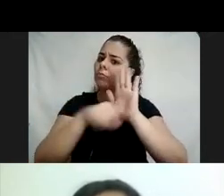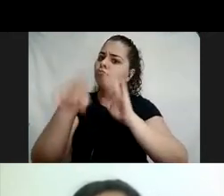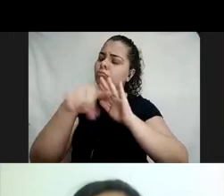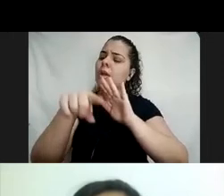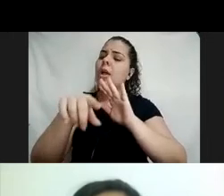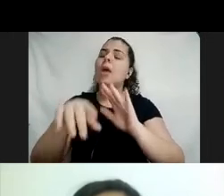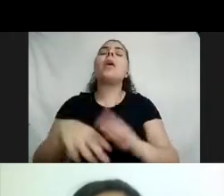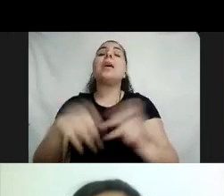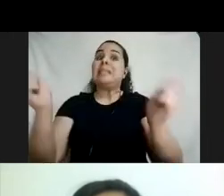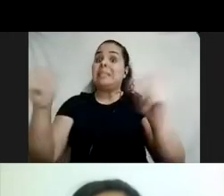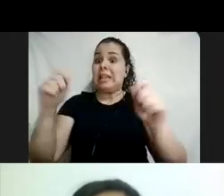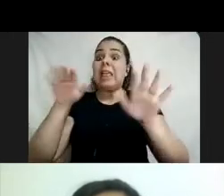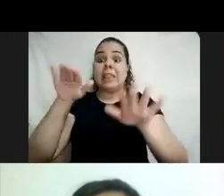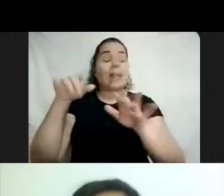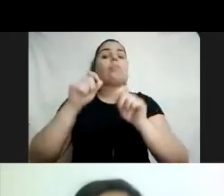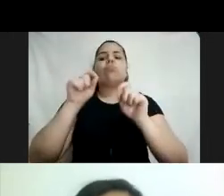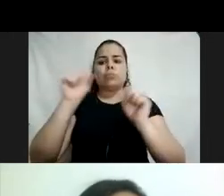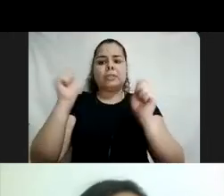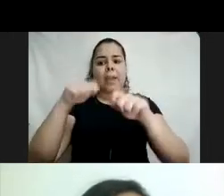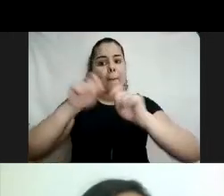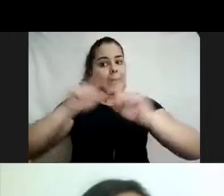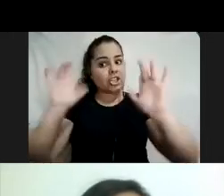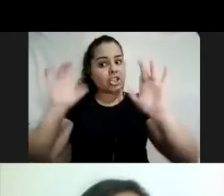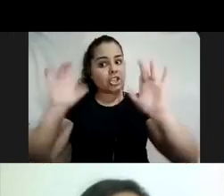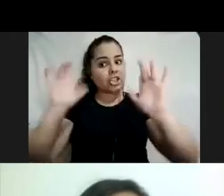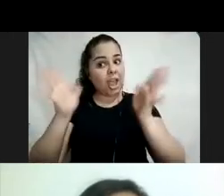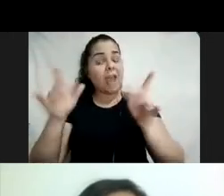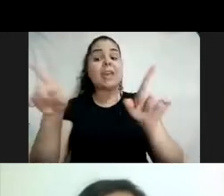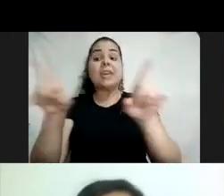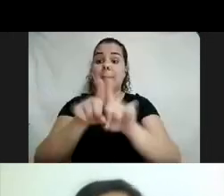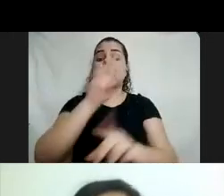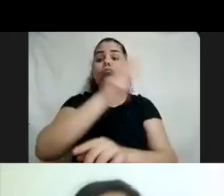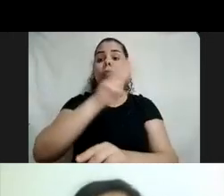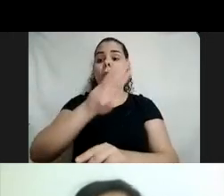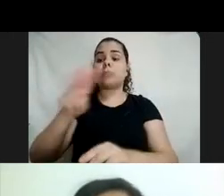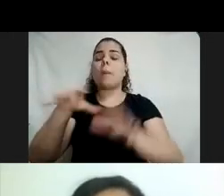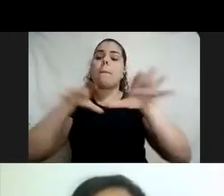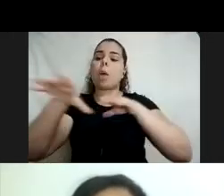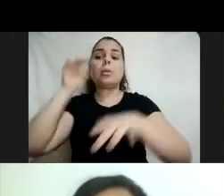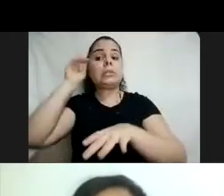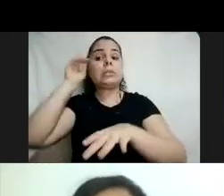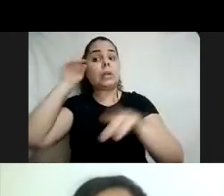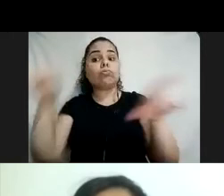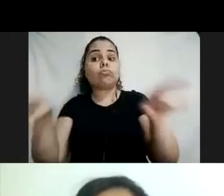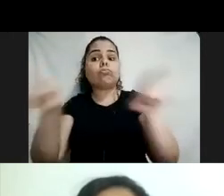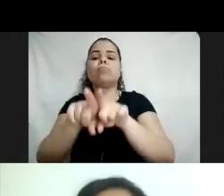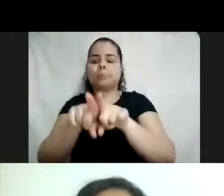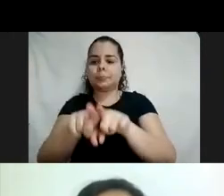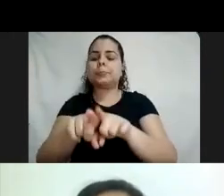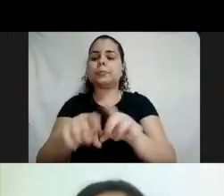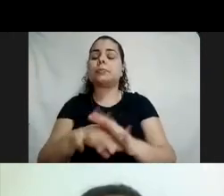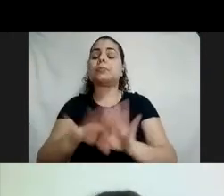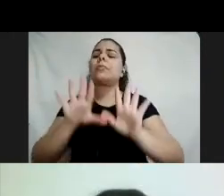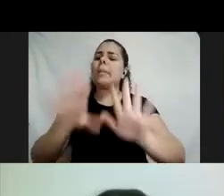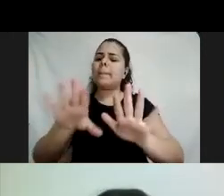Já está, né? Já está. E está no site do Movimento Down também. Mas complementando o que a Sabrina estava dizendo enquanto